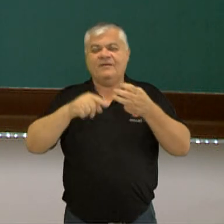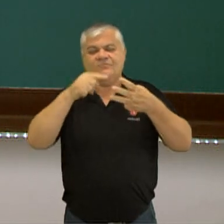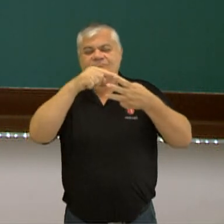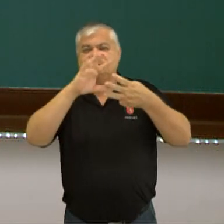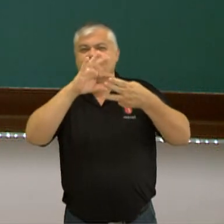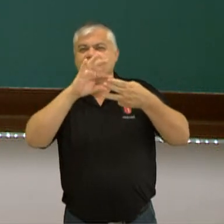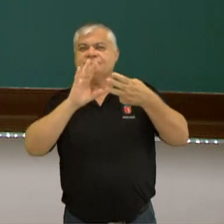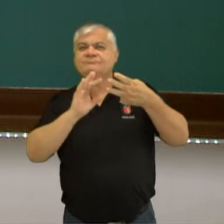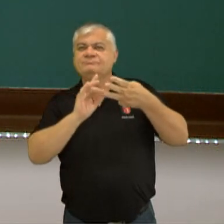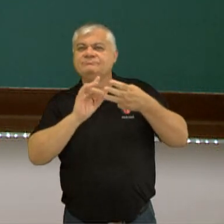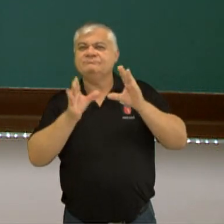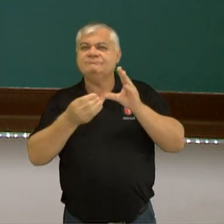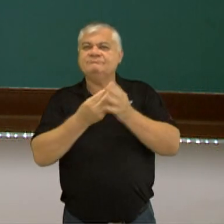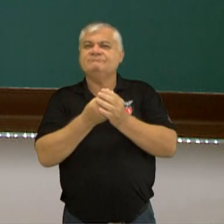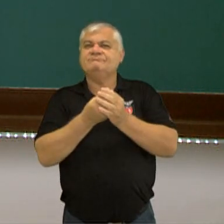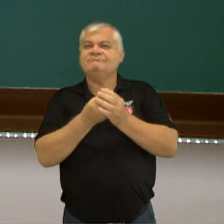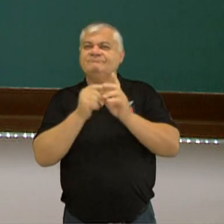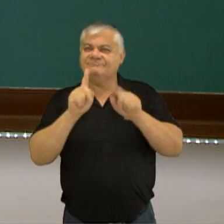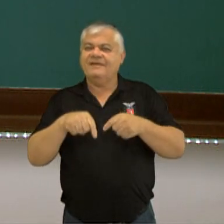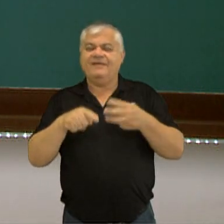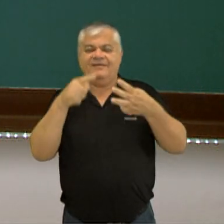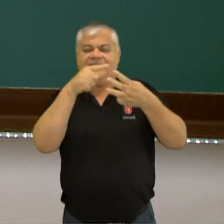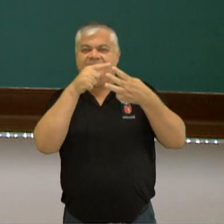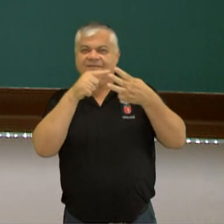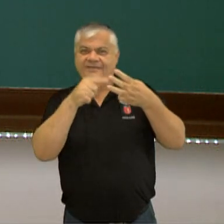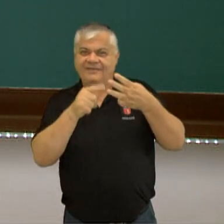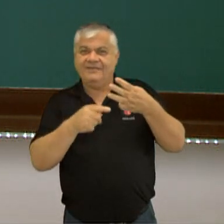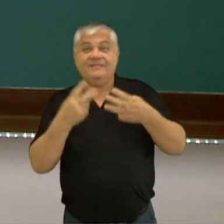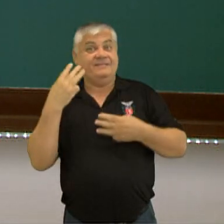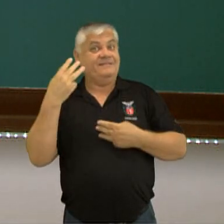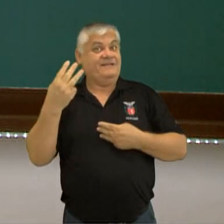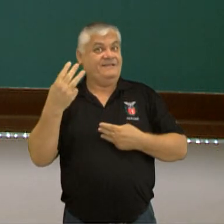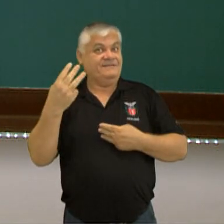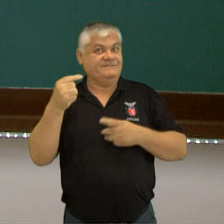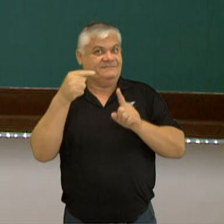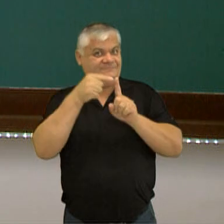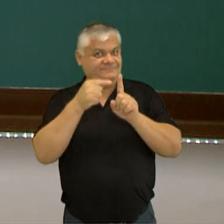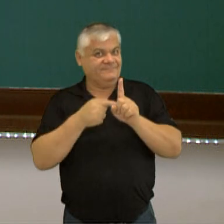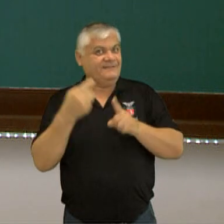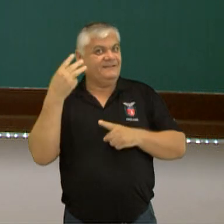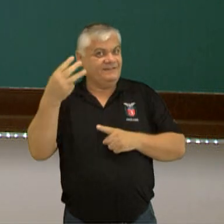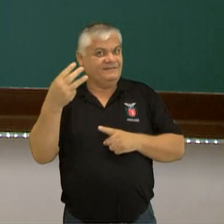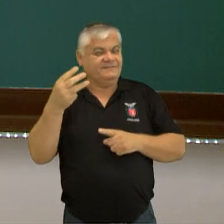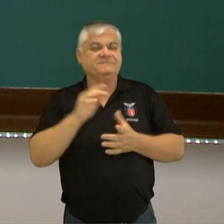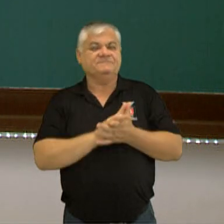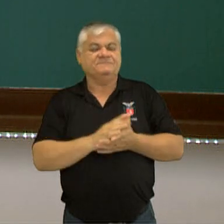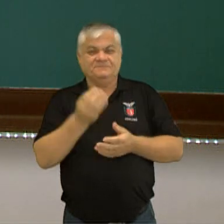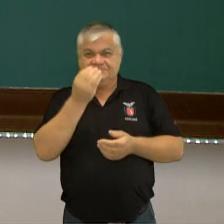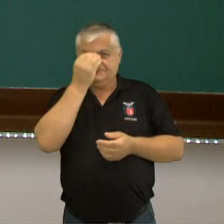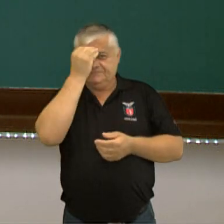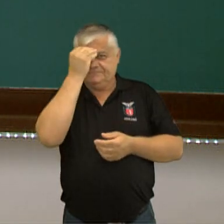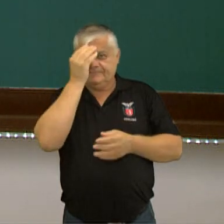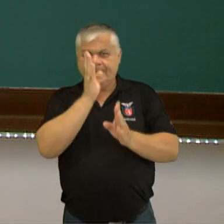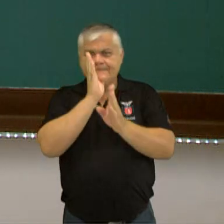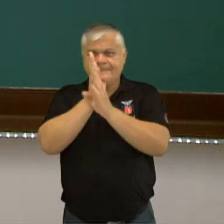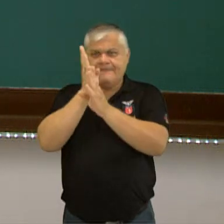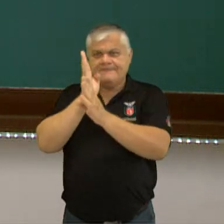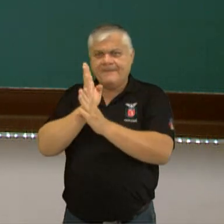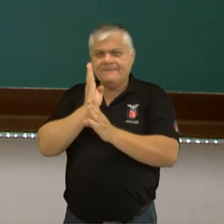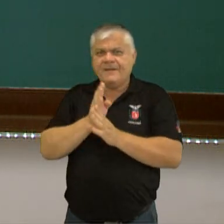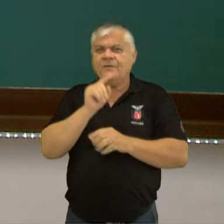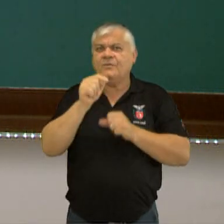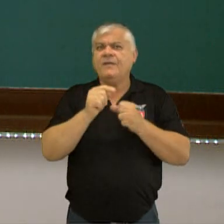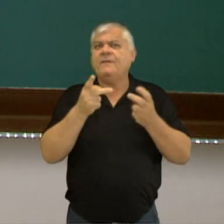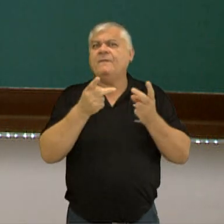Perfeito? São os três tipos de predicado que eu tenho. Prestem muita atenção. Lembrando que, para identificar qual é predicado,